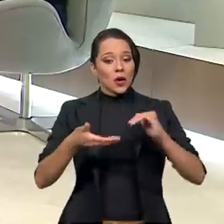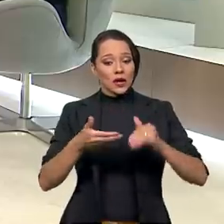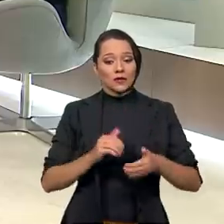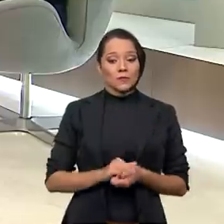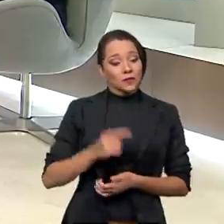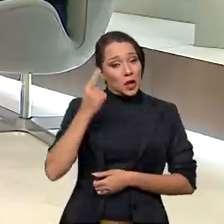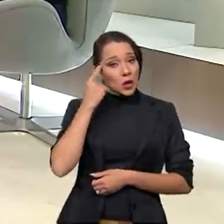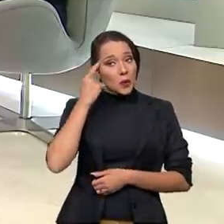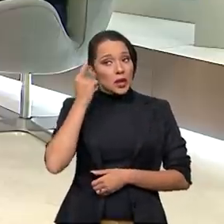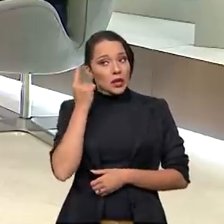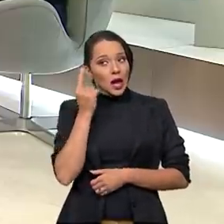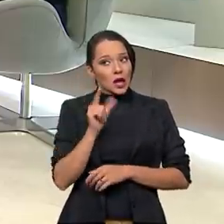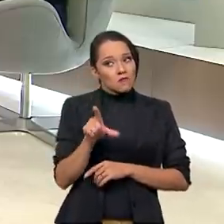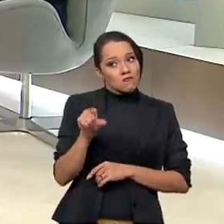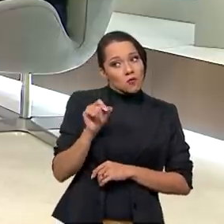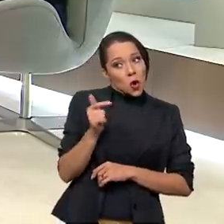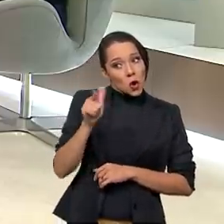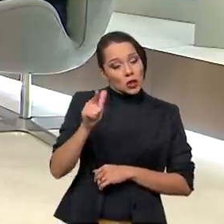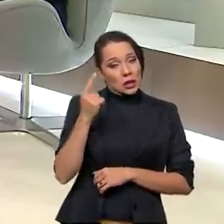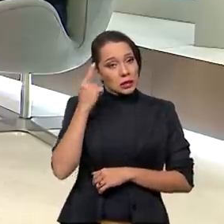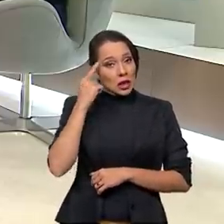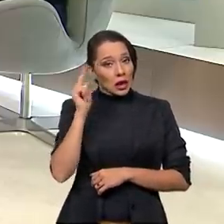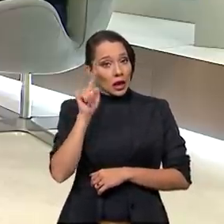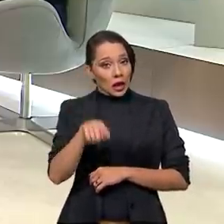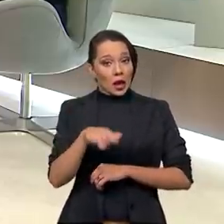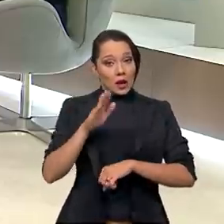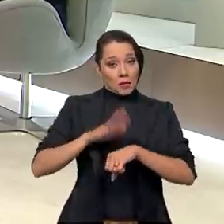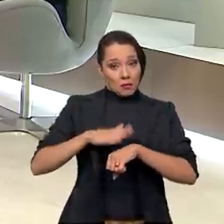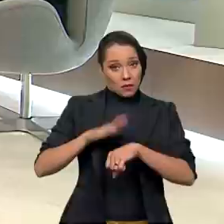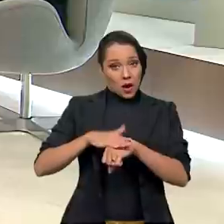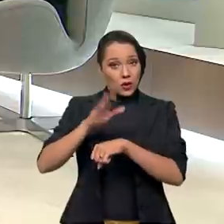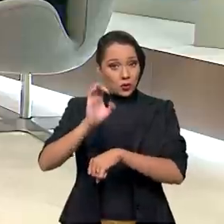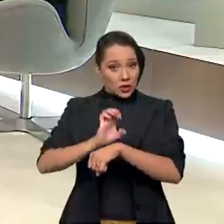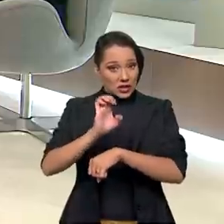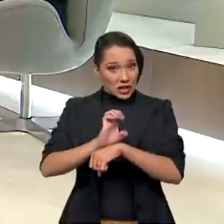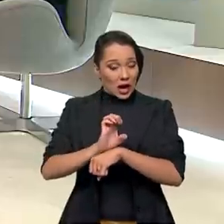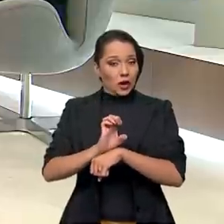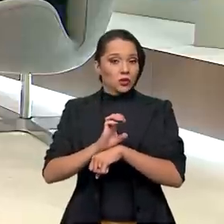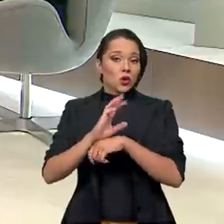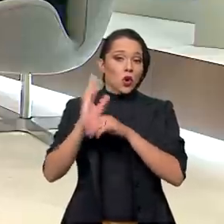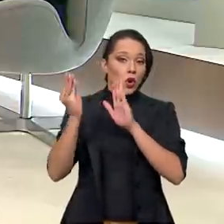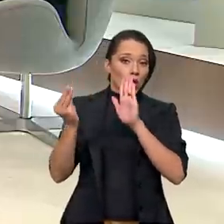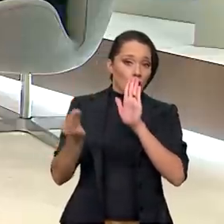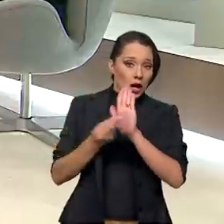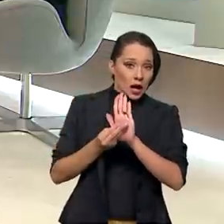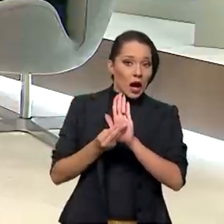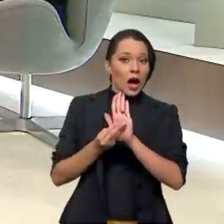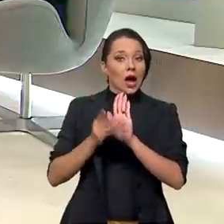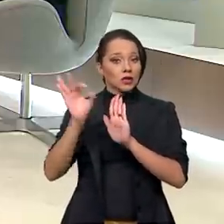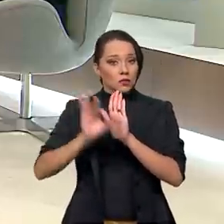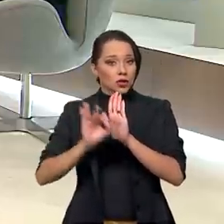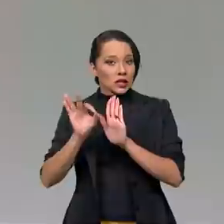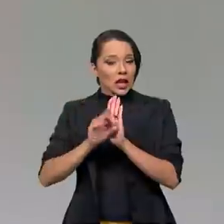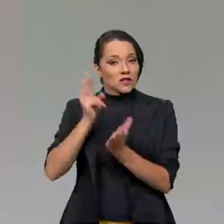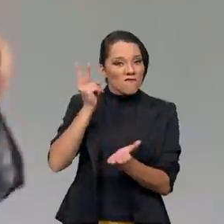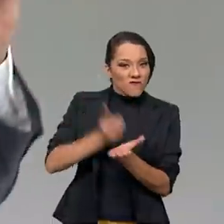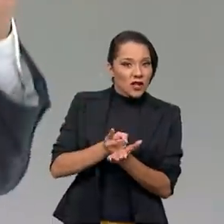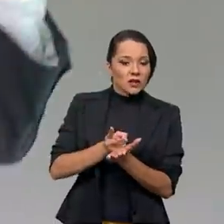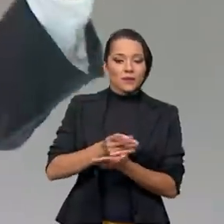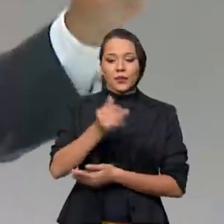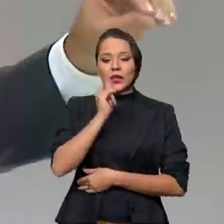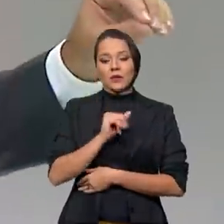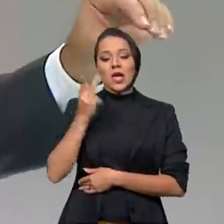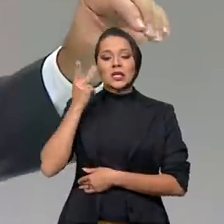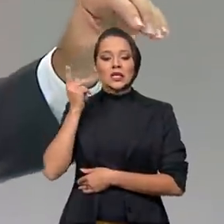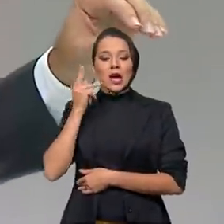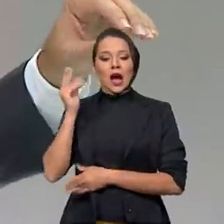uma ideia alternativa seria os próprios estados estabelecerem as suas alíquotas fixas. Por exemplo,